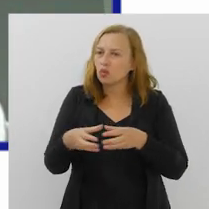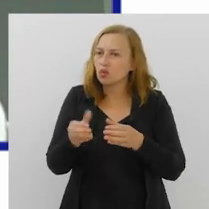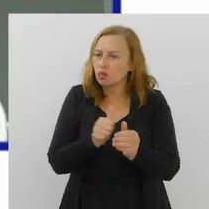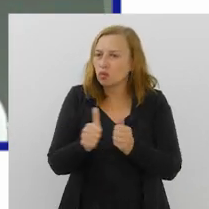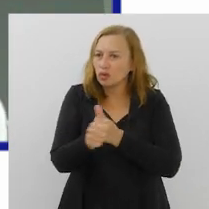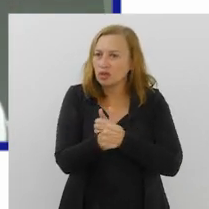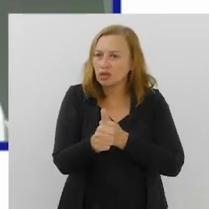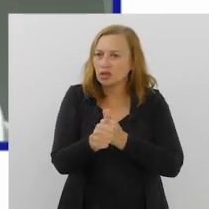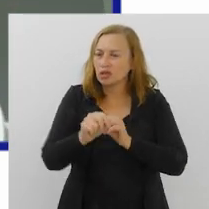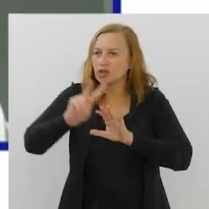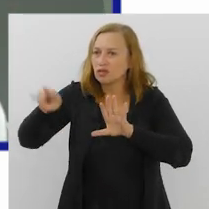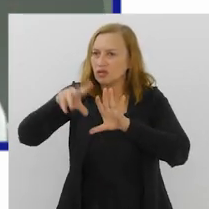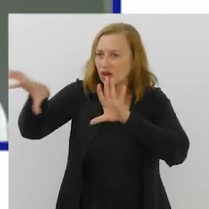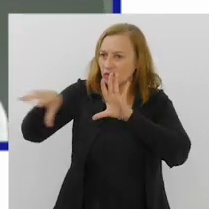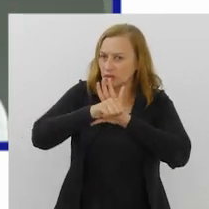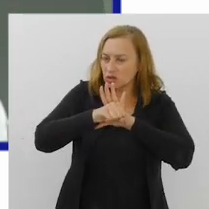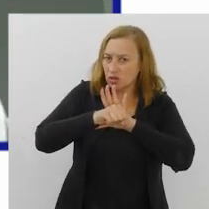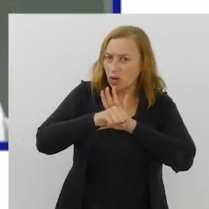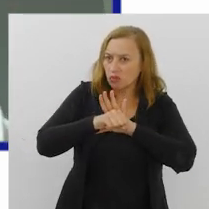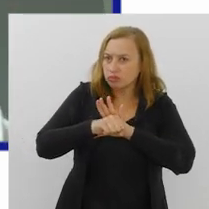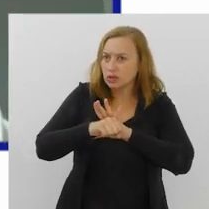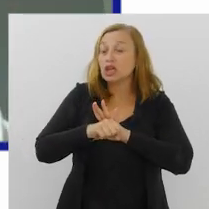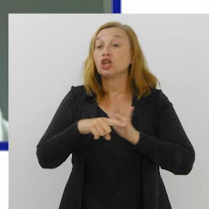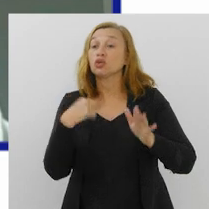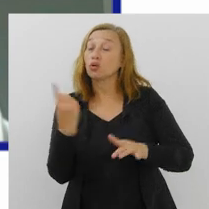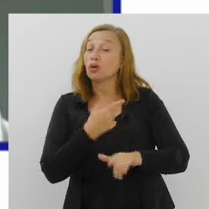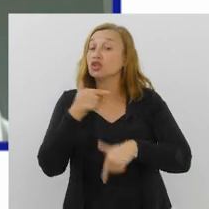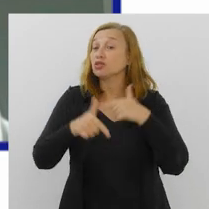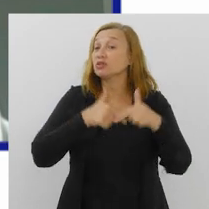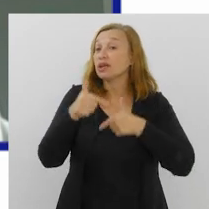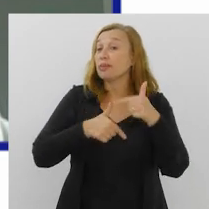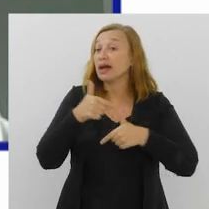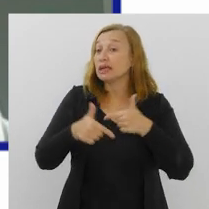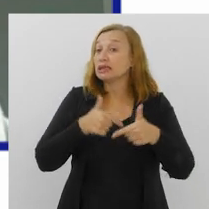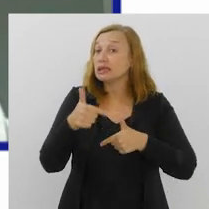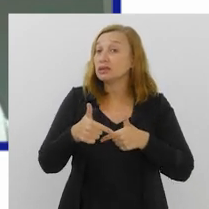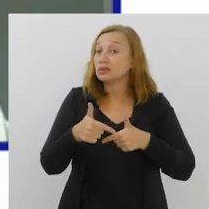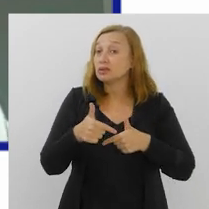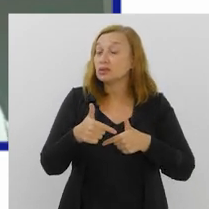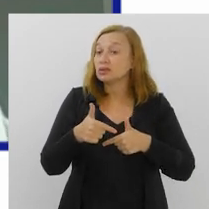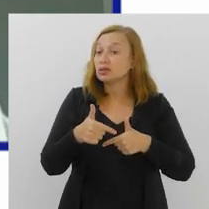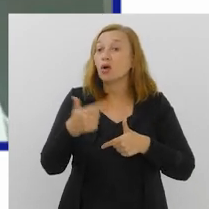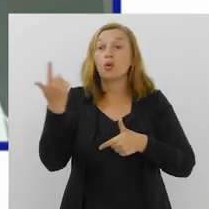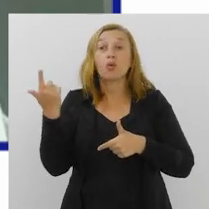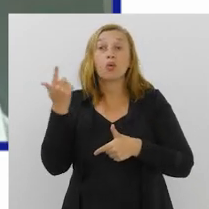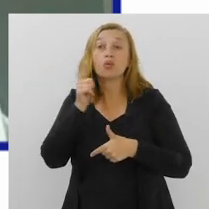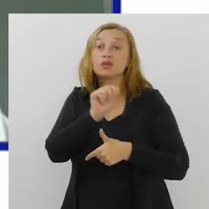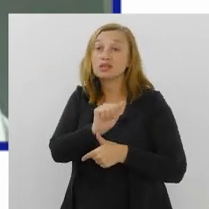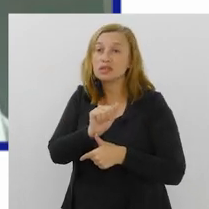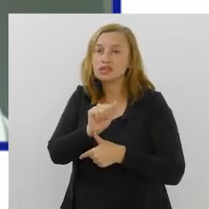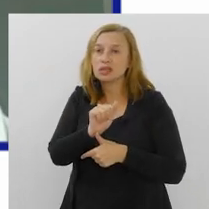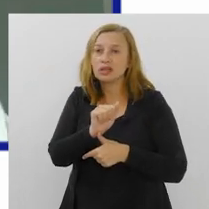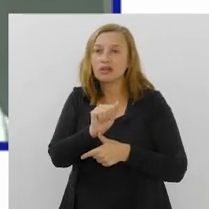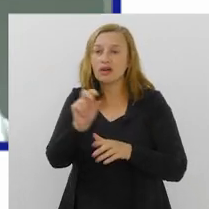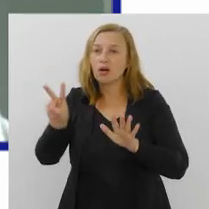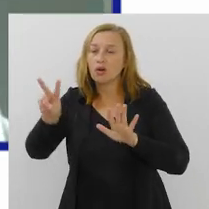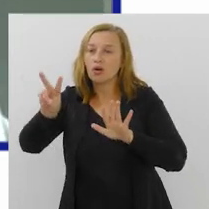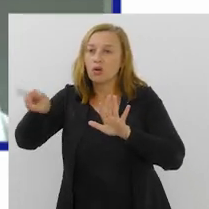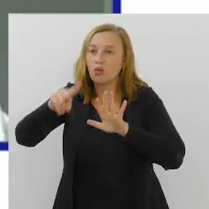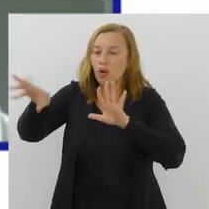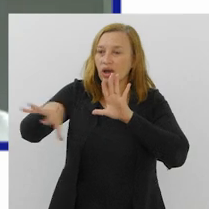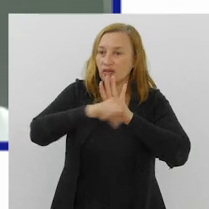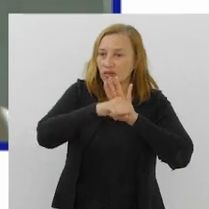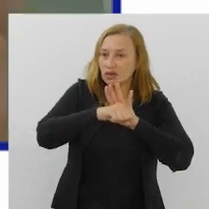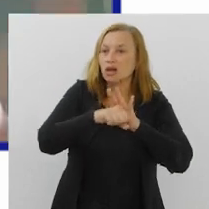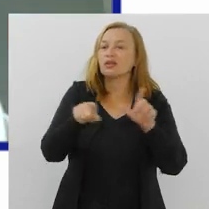parlamentar do audiovisual onde nós estamos trabalhando para que a gente consiga levar o audiovisual